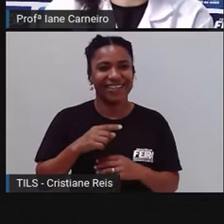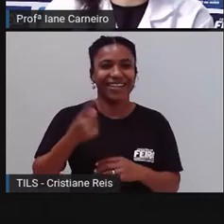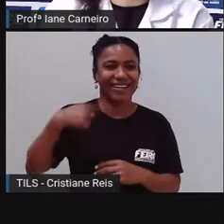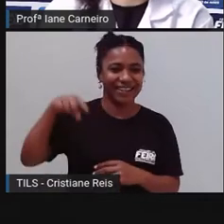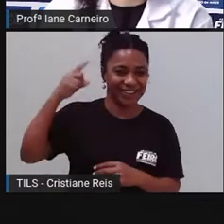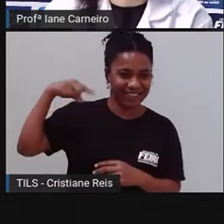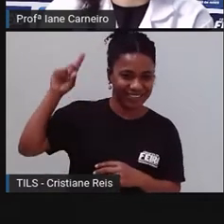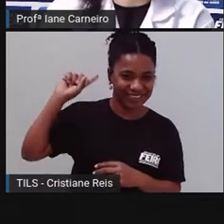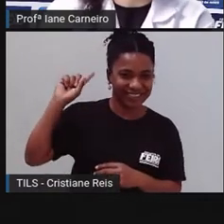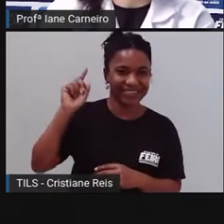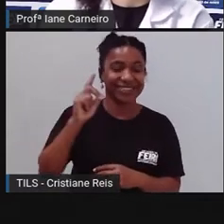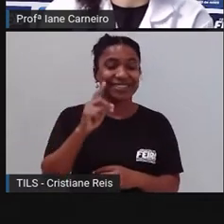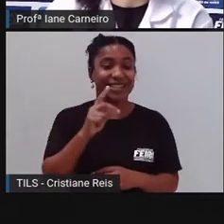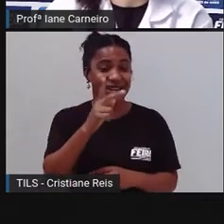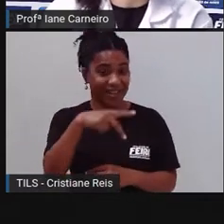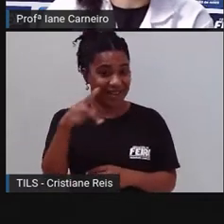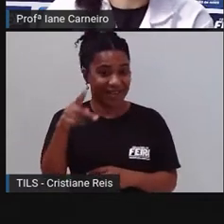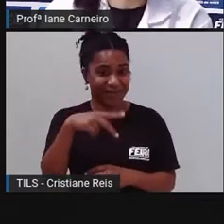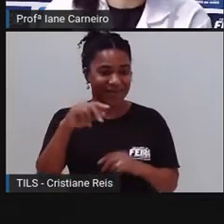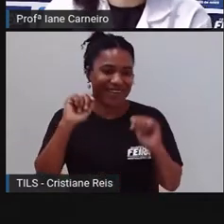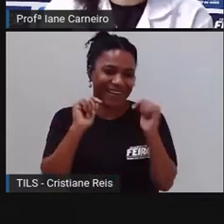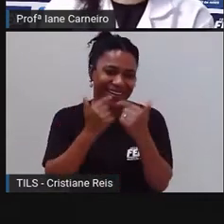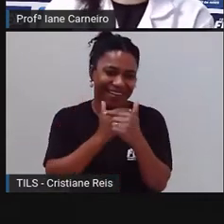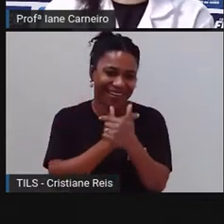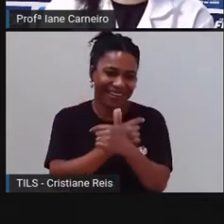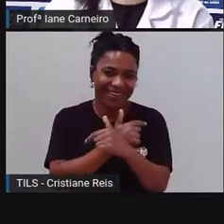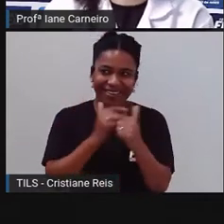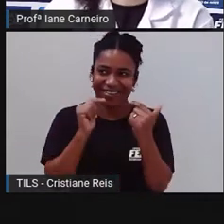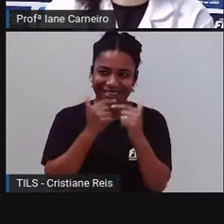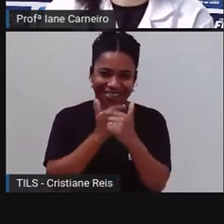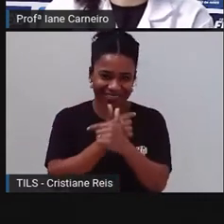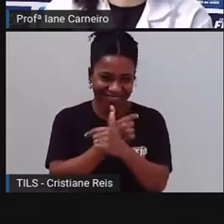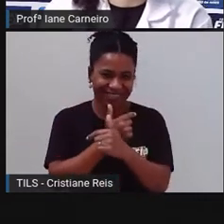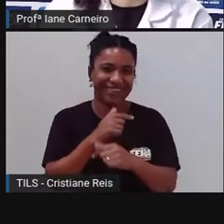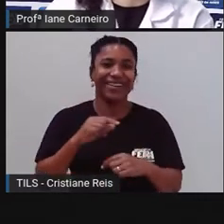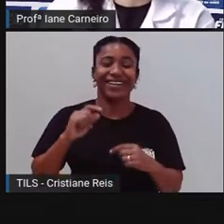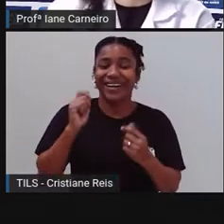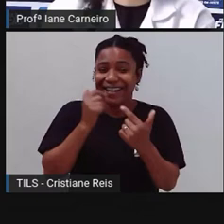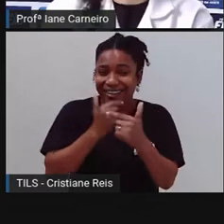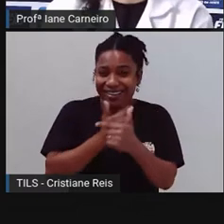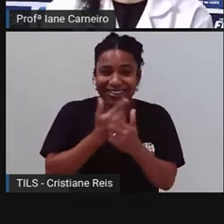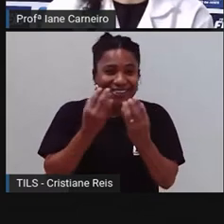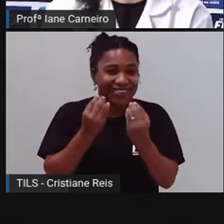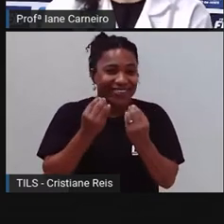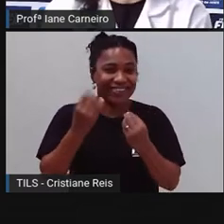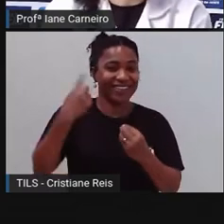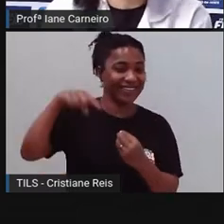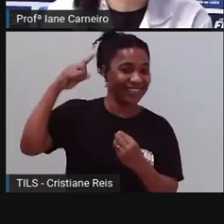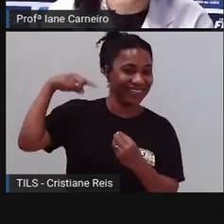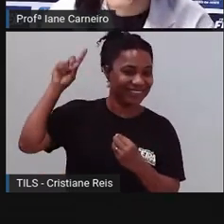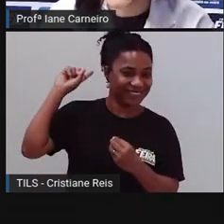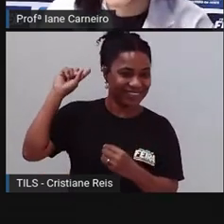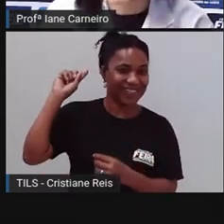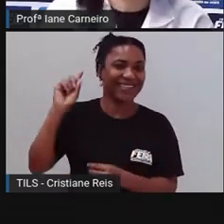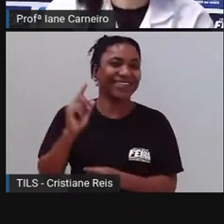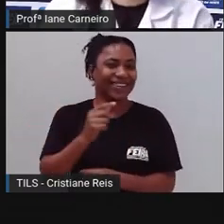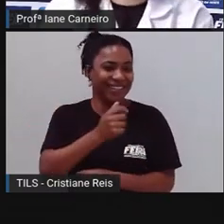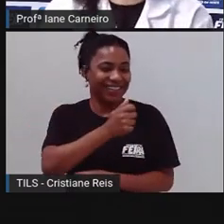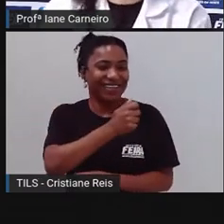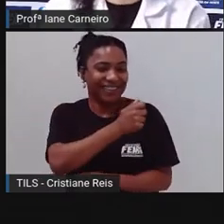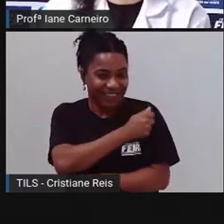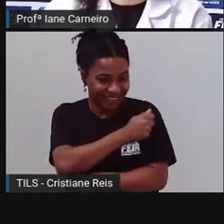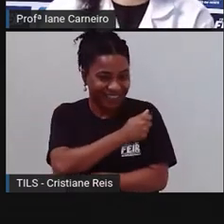com algumas adivinhas, né? Que eram engraçadas. Algumas a gente ri porque a gente nunca pensaria naquela resposta, né?